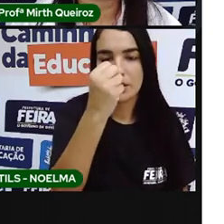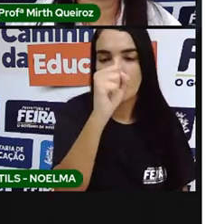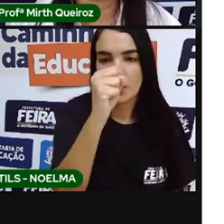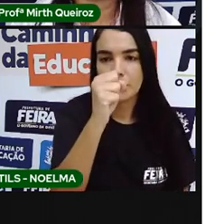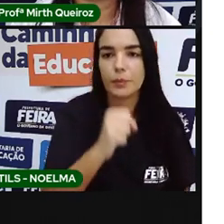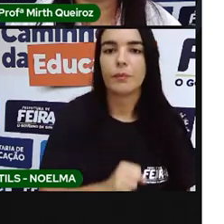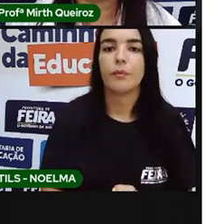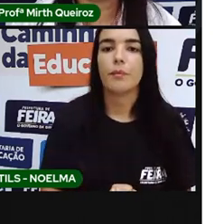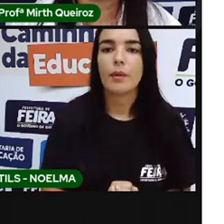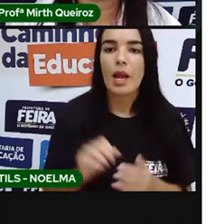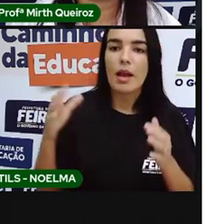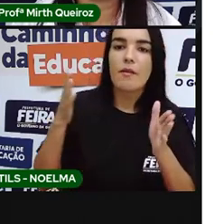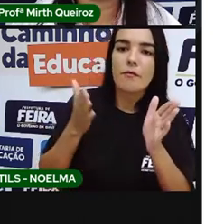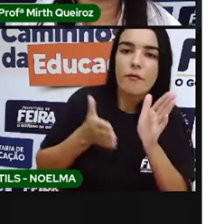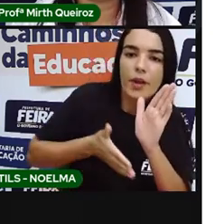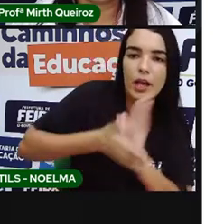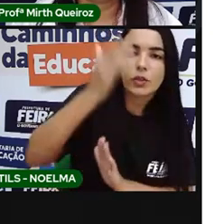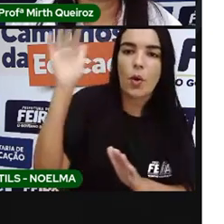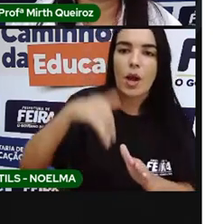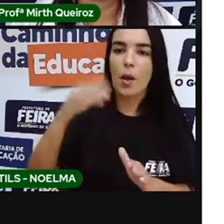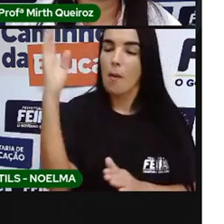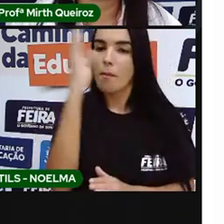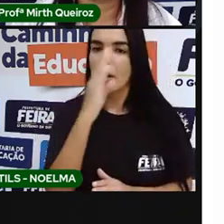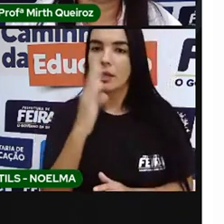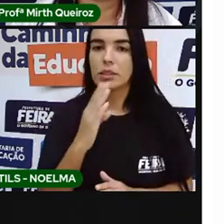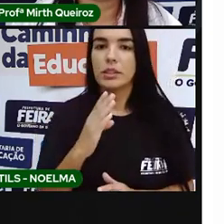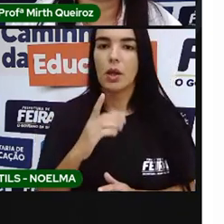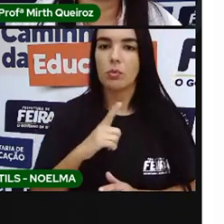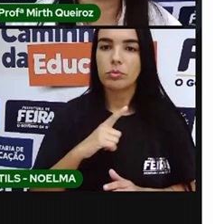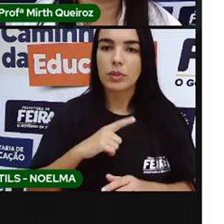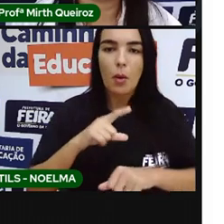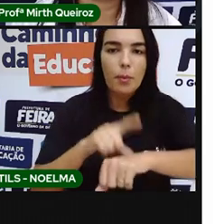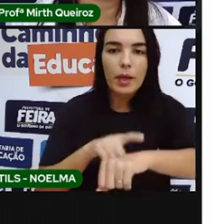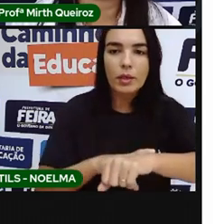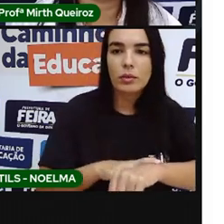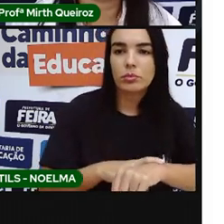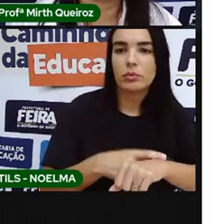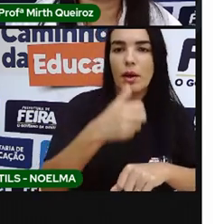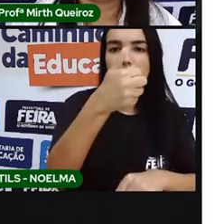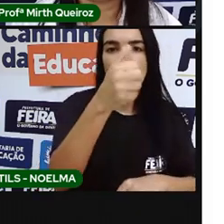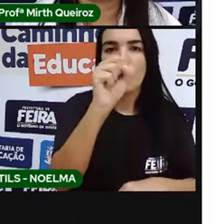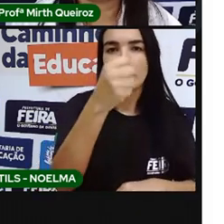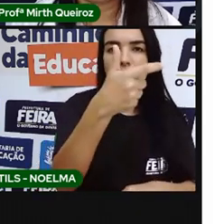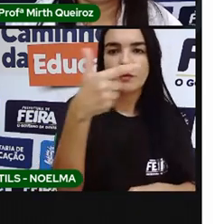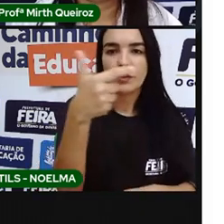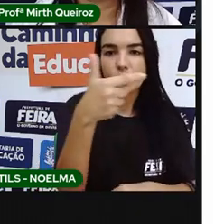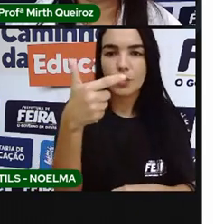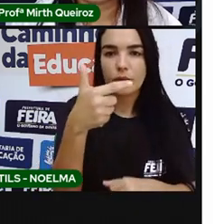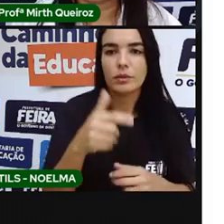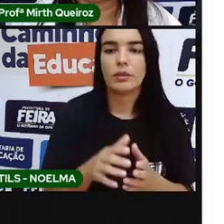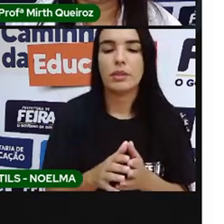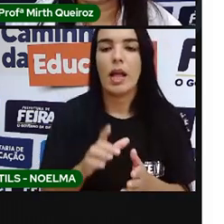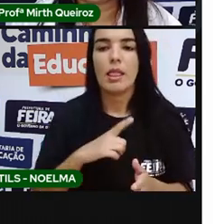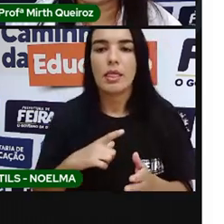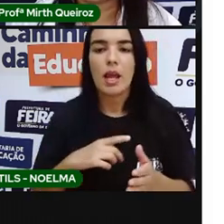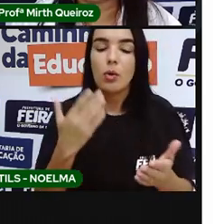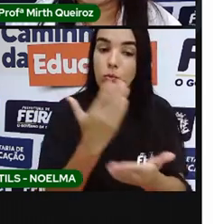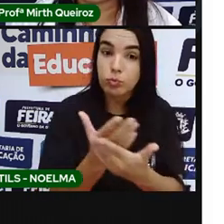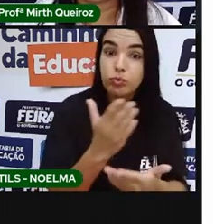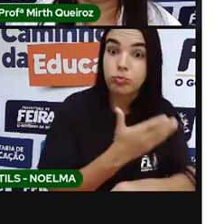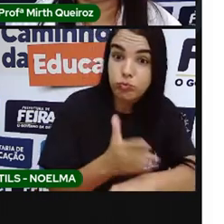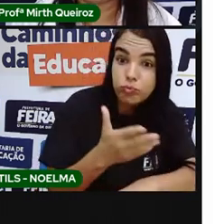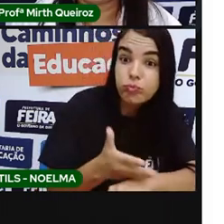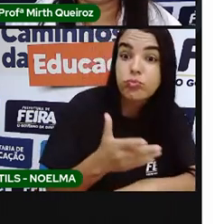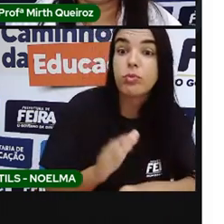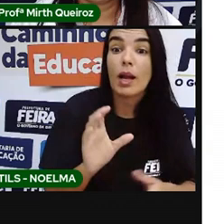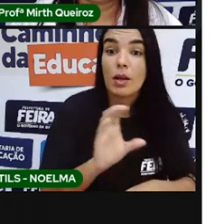os povos e costumes que encontrou. O Gendas era um nome que usava para afinar suas obras. Cursou a Academia de Belas